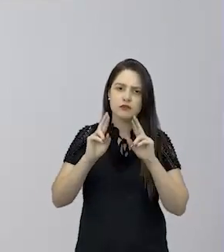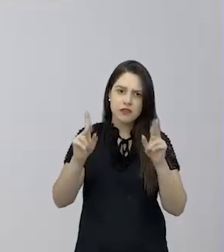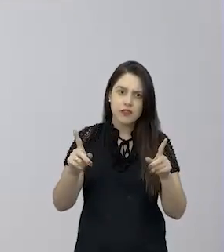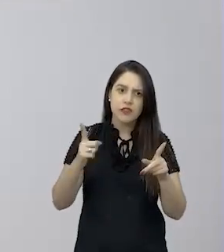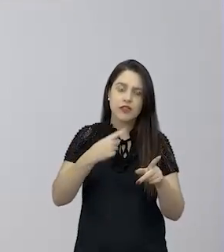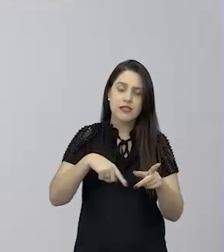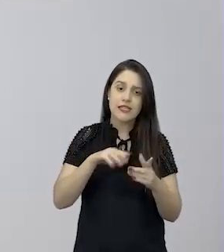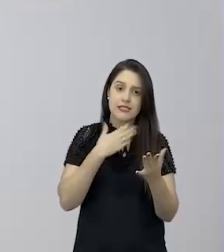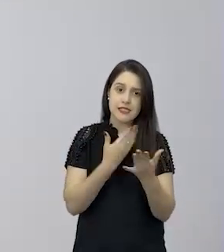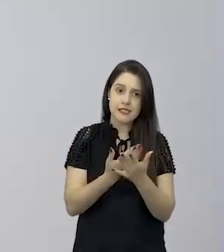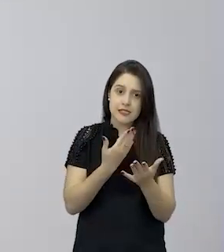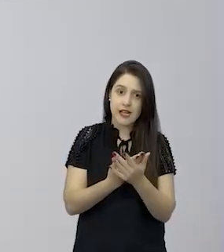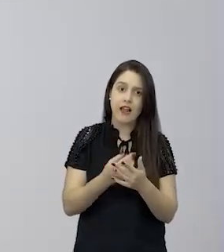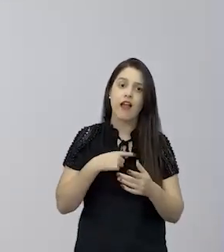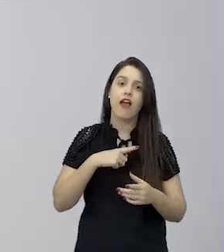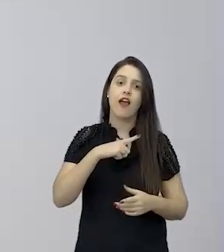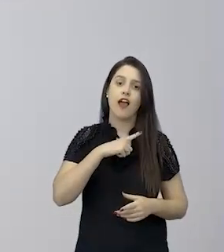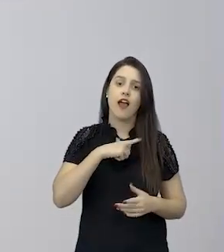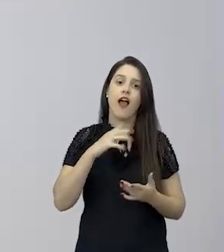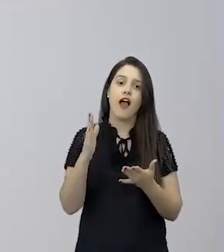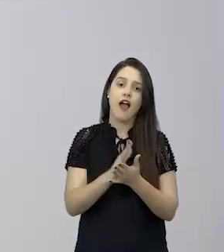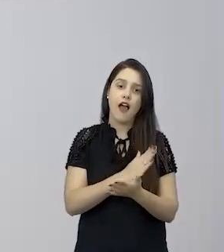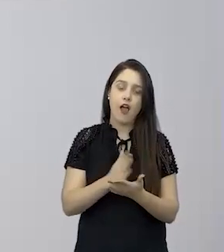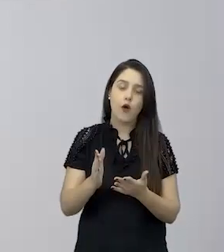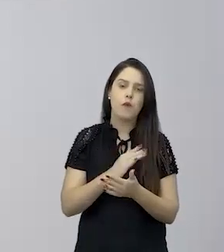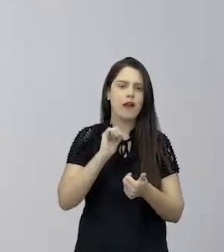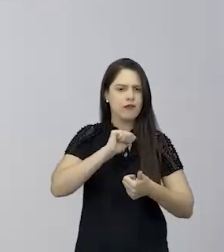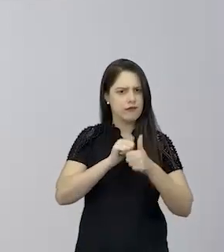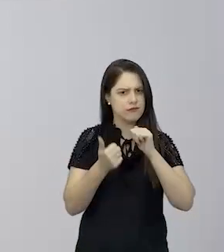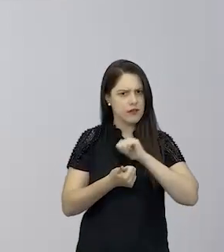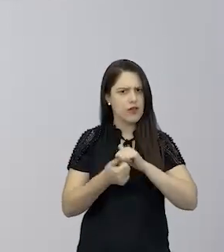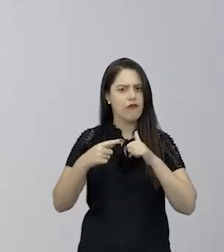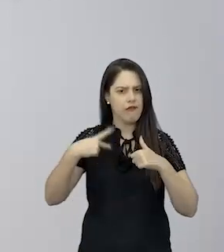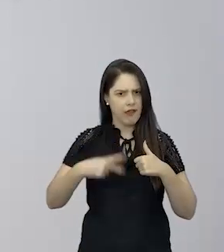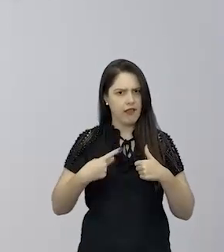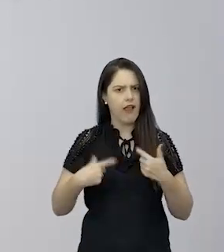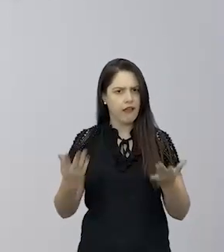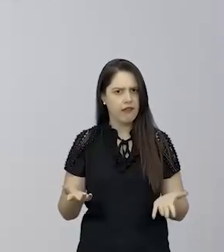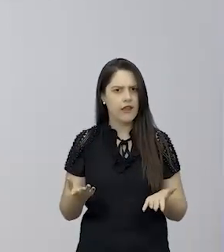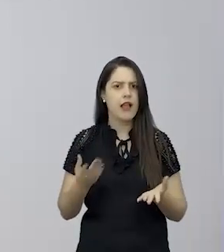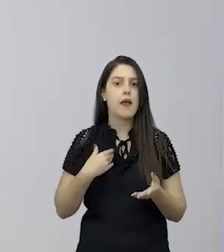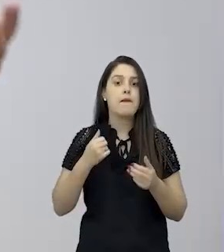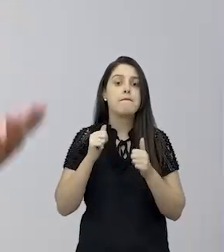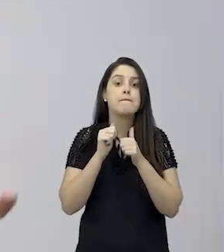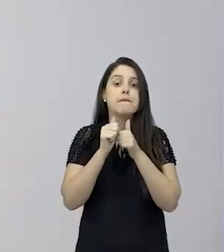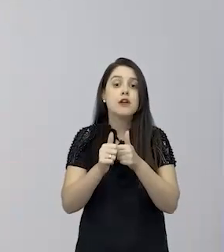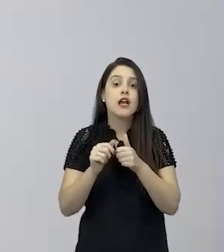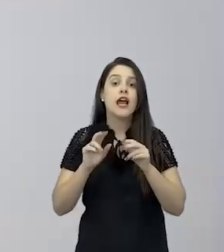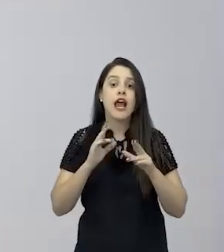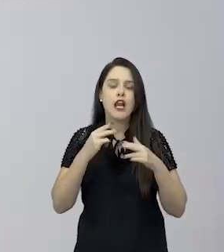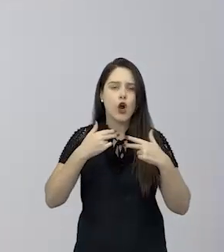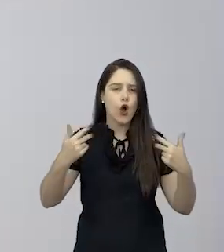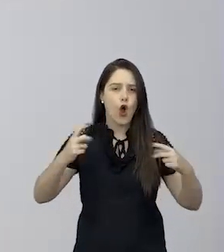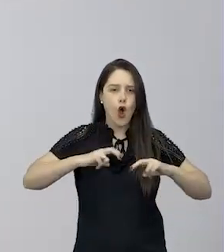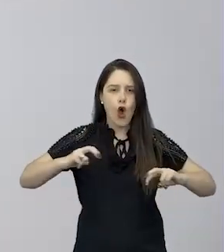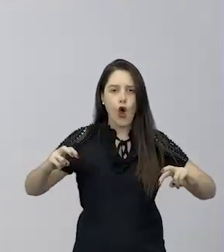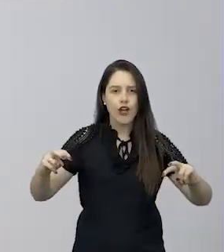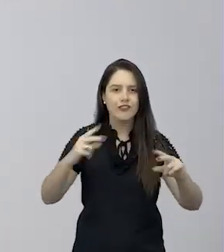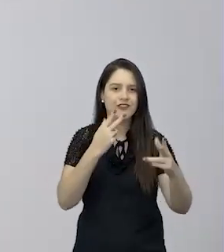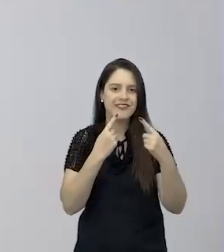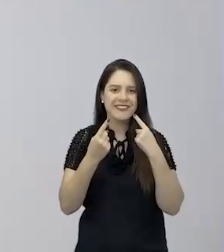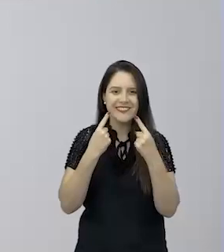sala de aula, então existem algumas adaptações que são feitas aqui, então para ter aquela roda de conversa, a gente poder